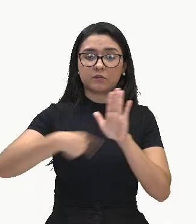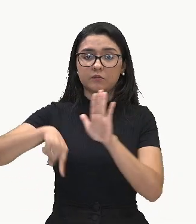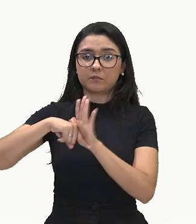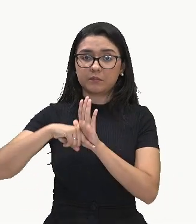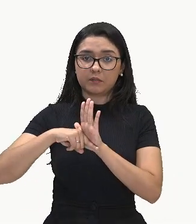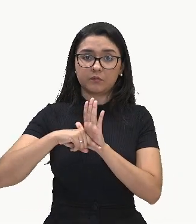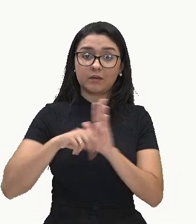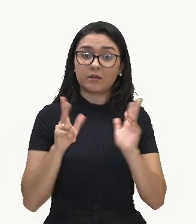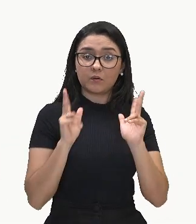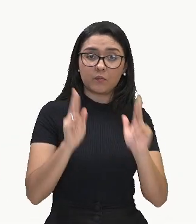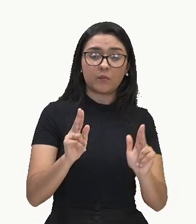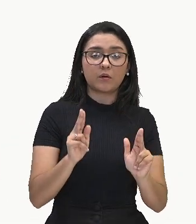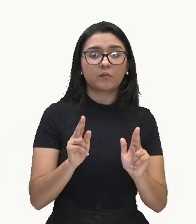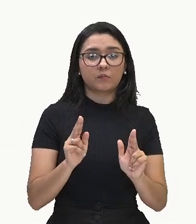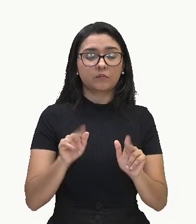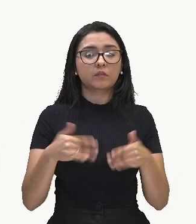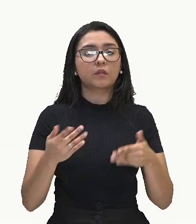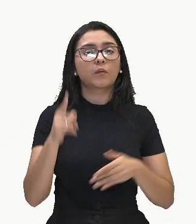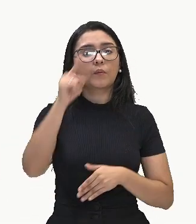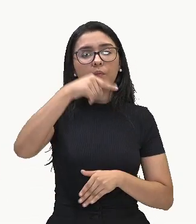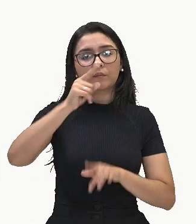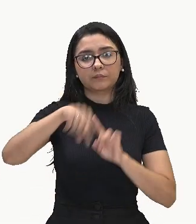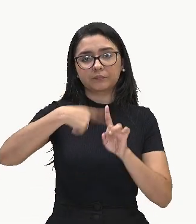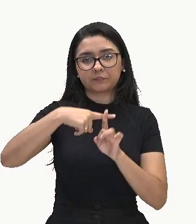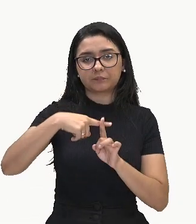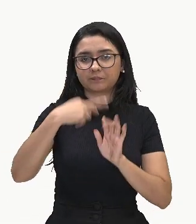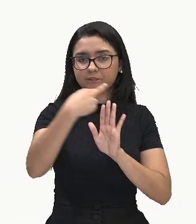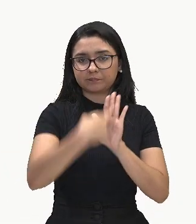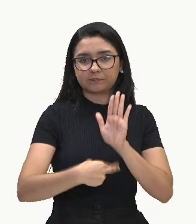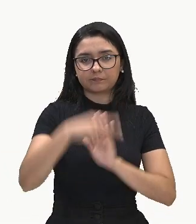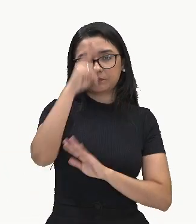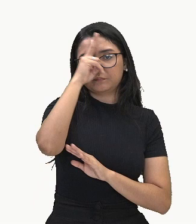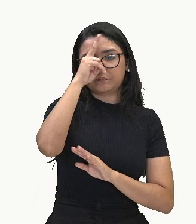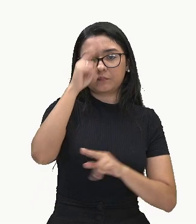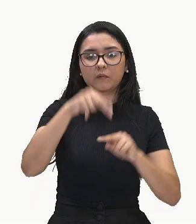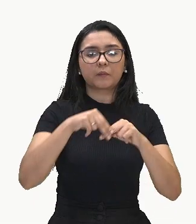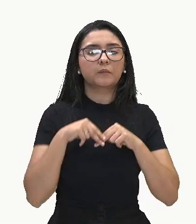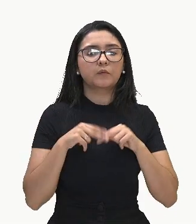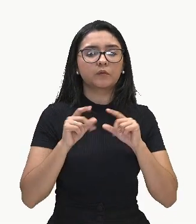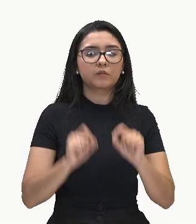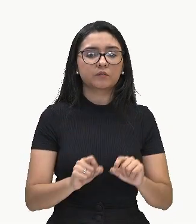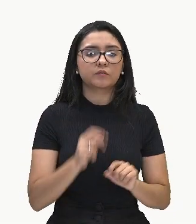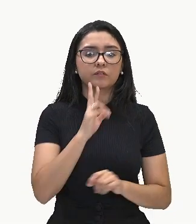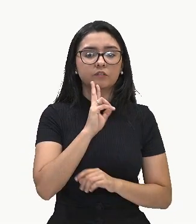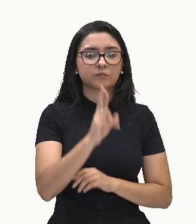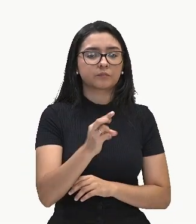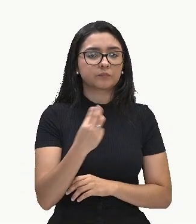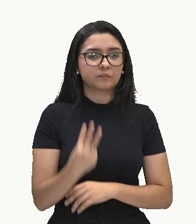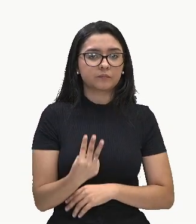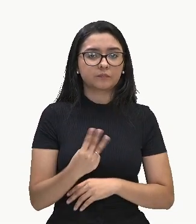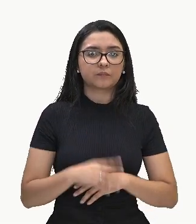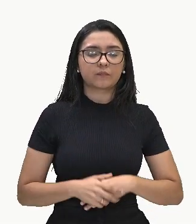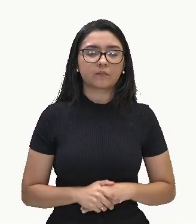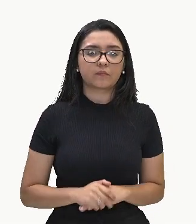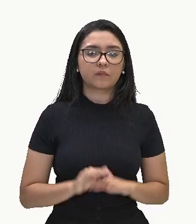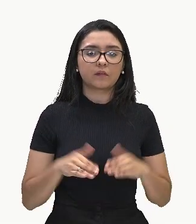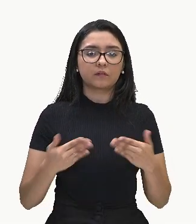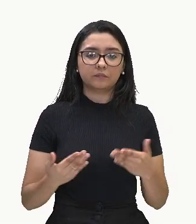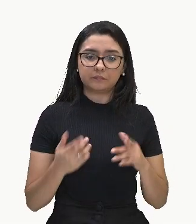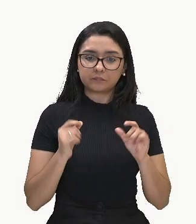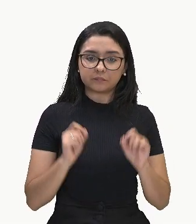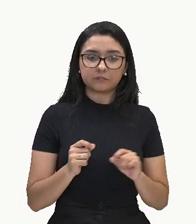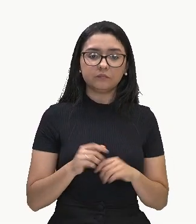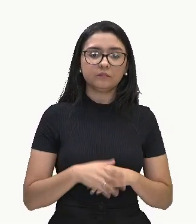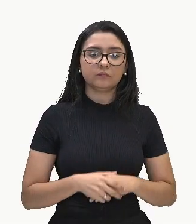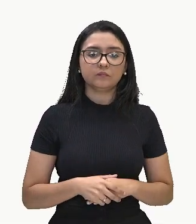fica mais. Tá? Por isso que deu 3. Então, menos 4X